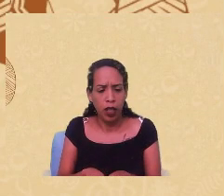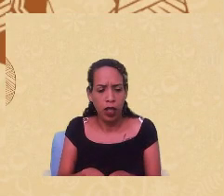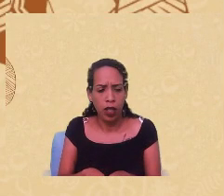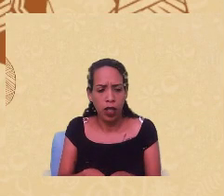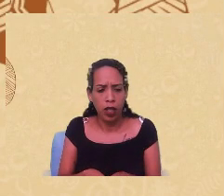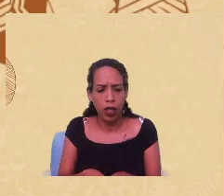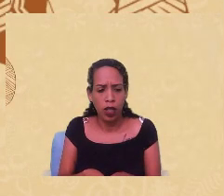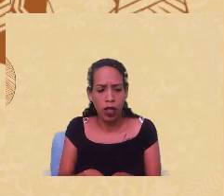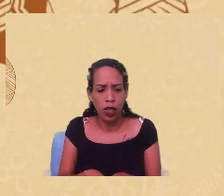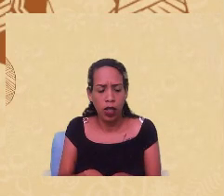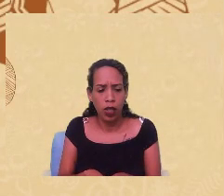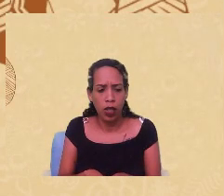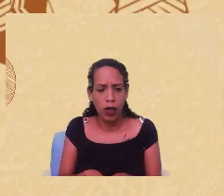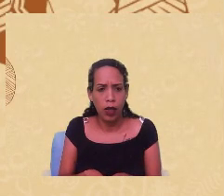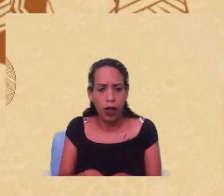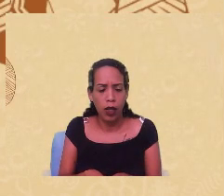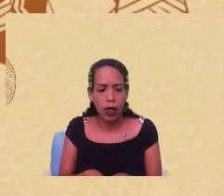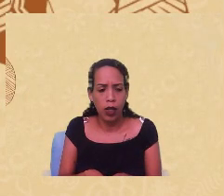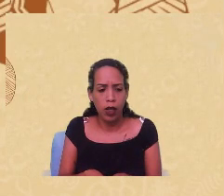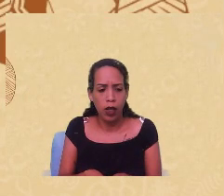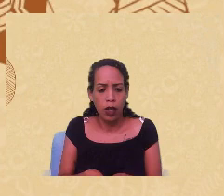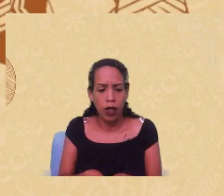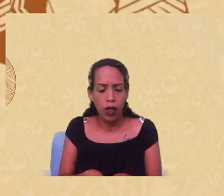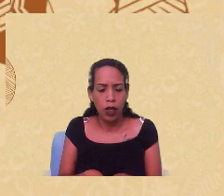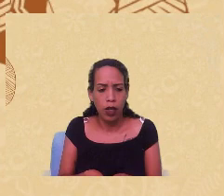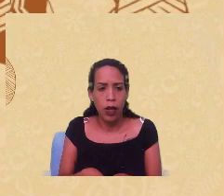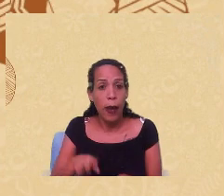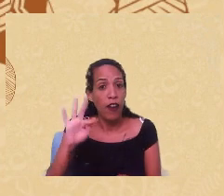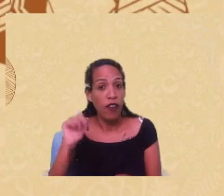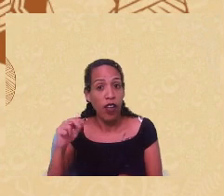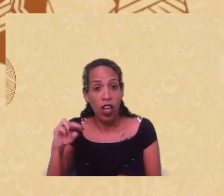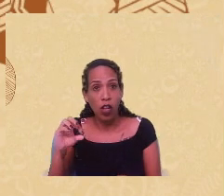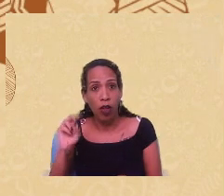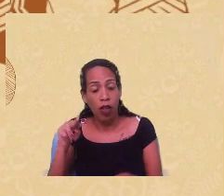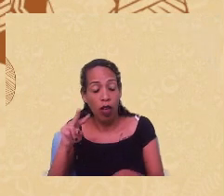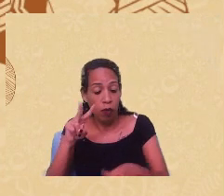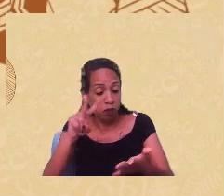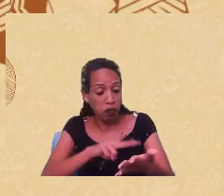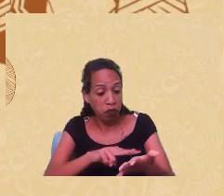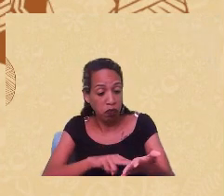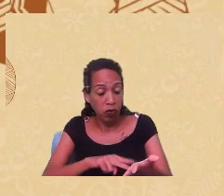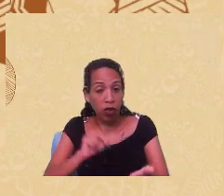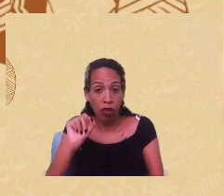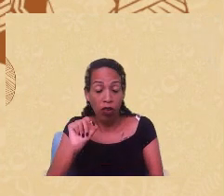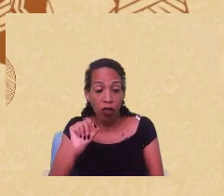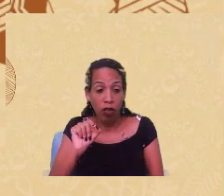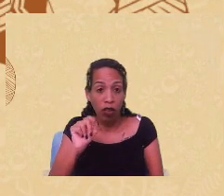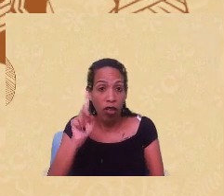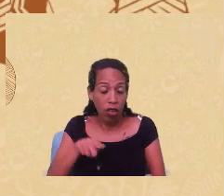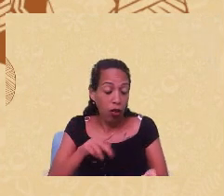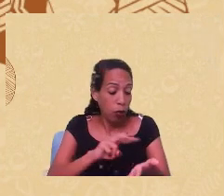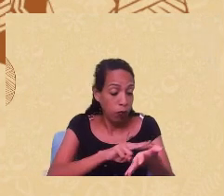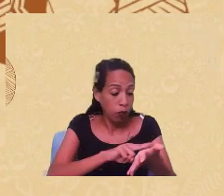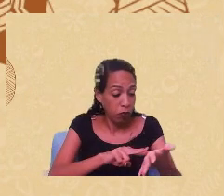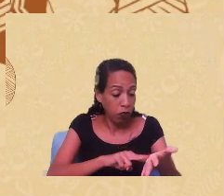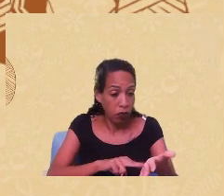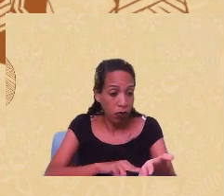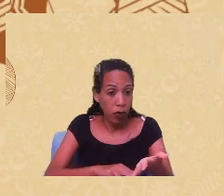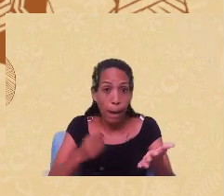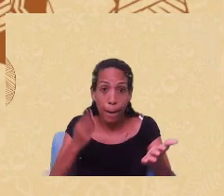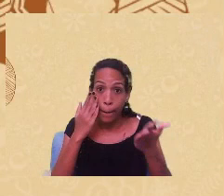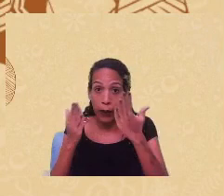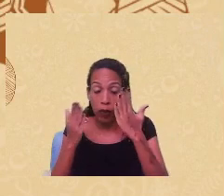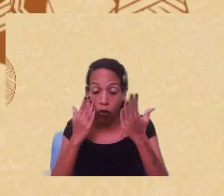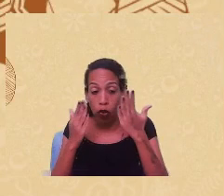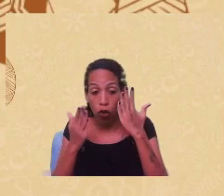para ele, para ele, Fanon, essa análise que é uma análise psicológica,